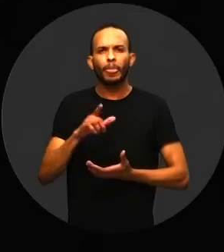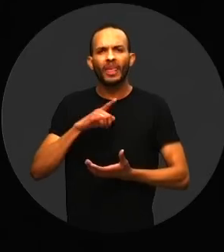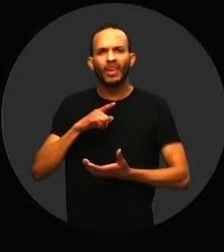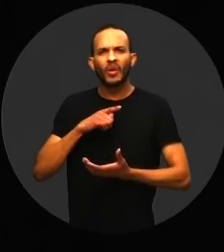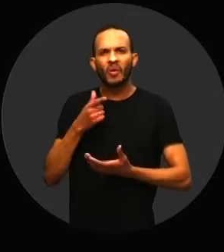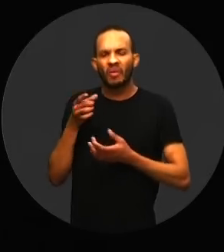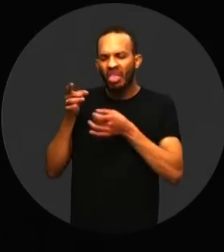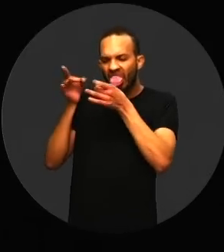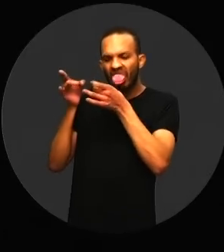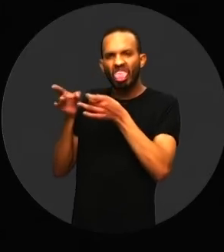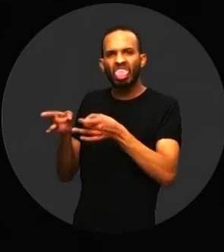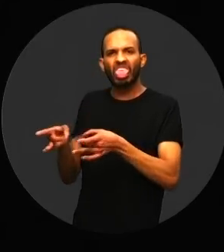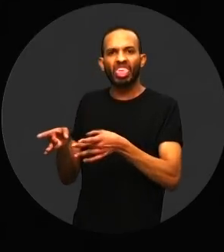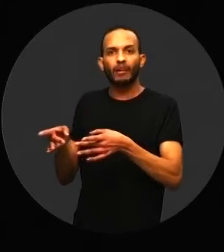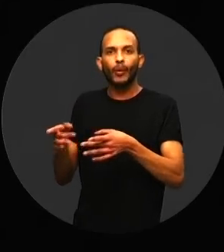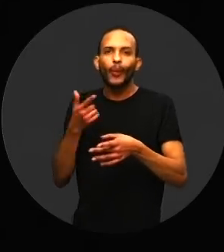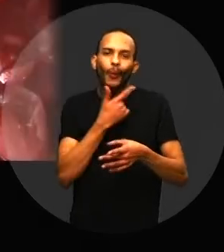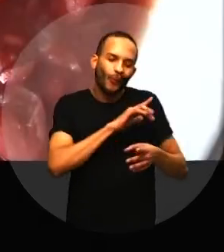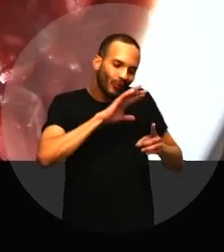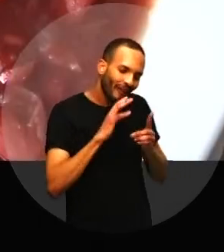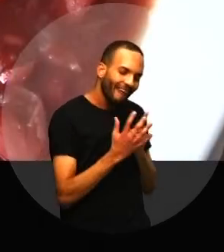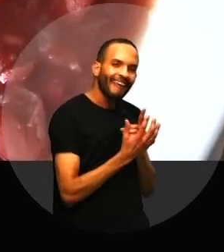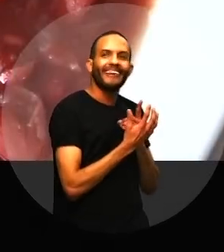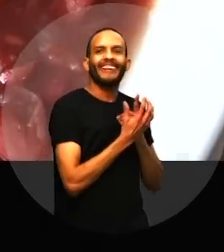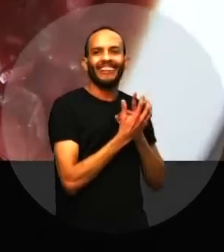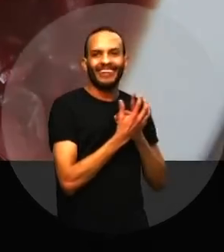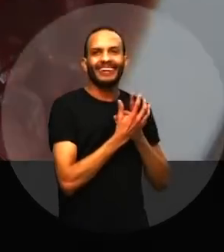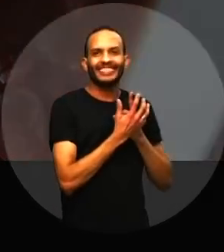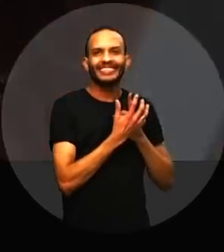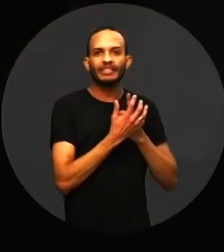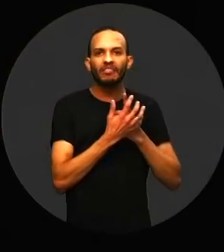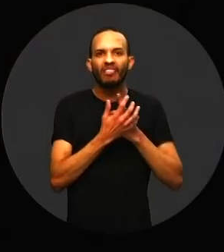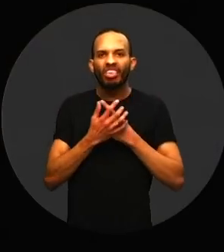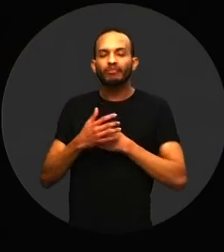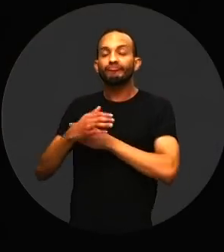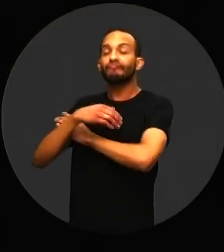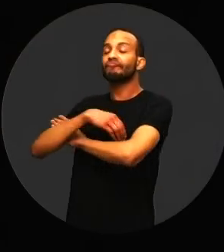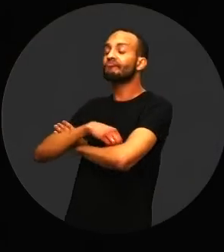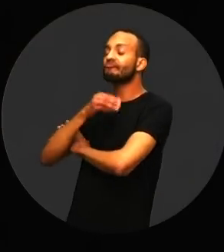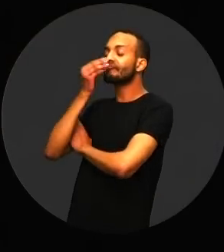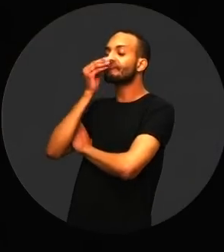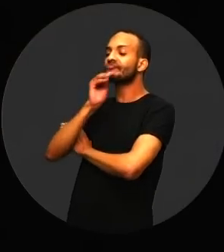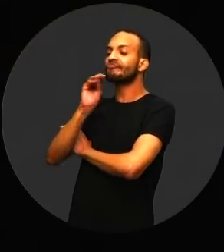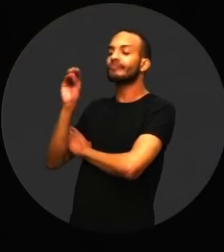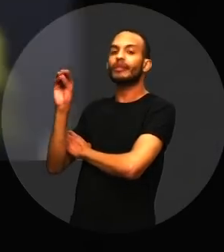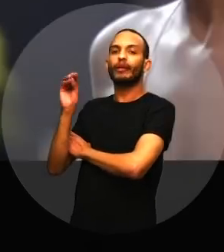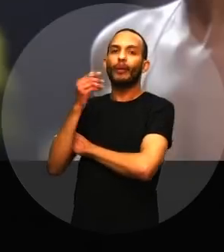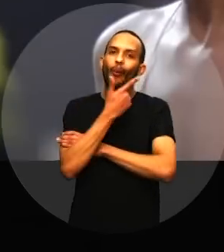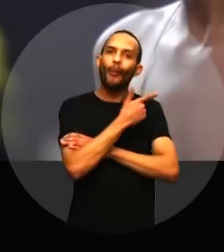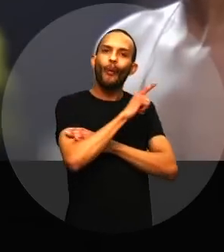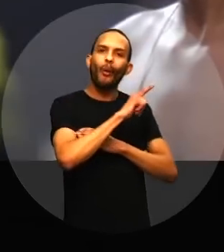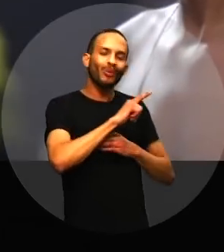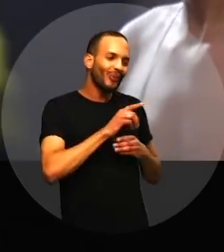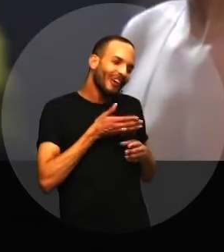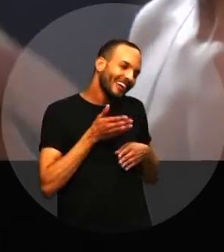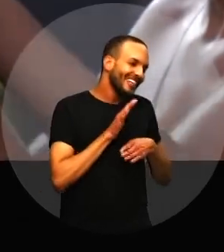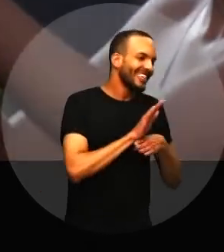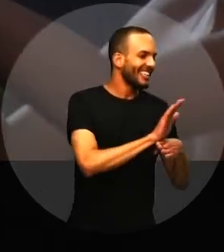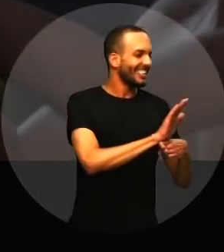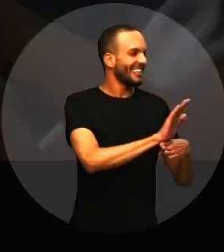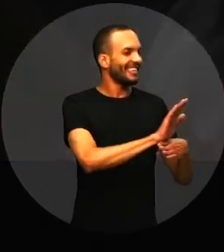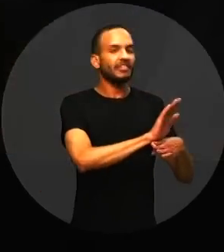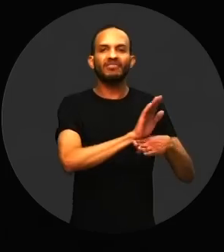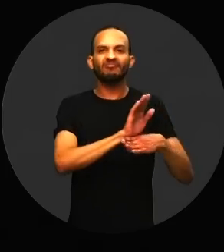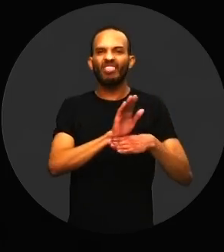Existe aquele que abandona e aquele que acolhe. O que cruza os braços e o que estende